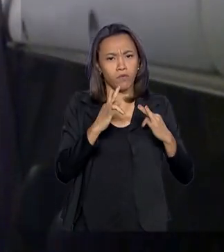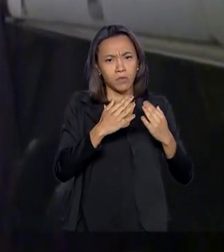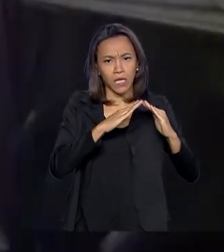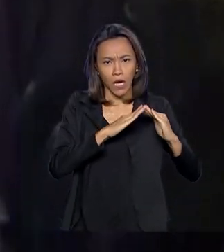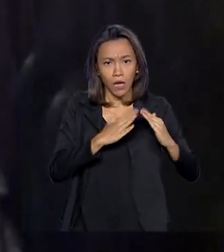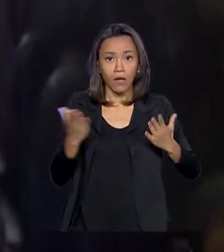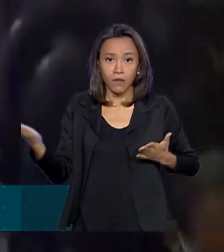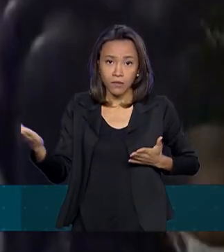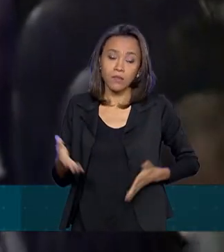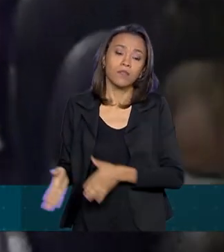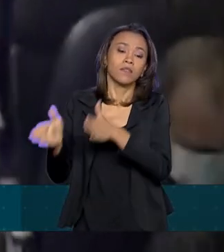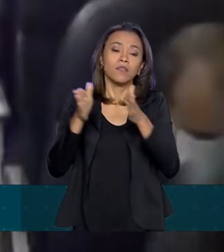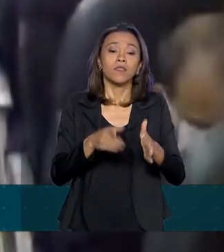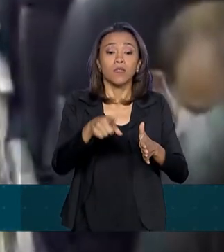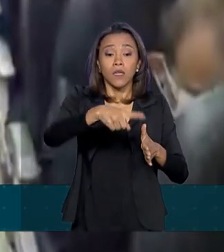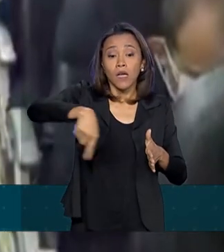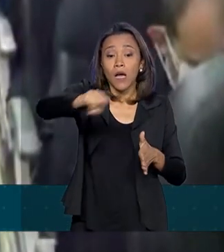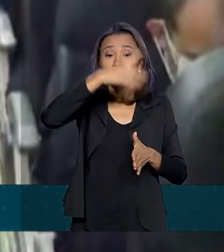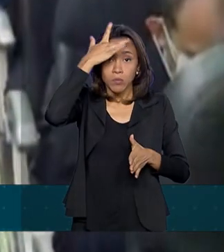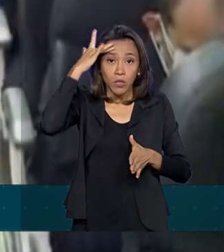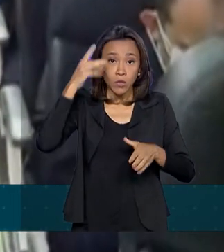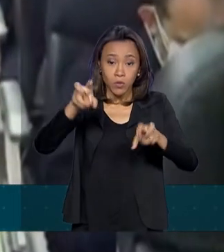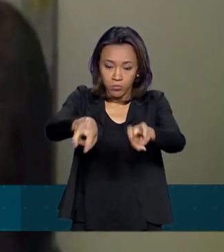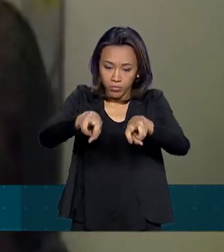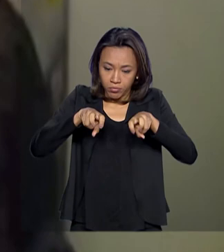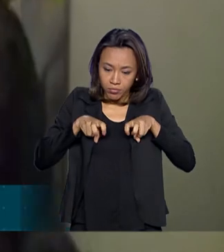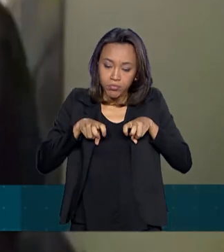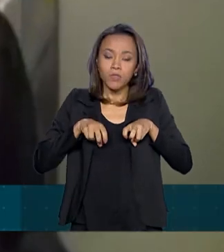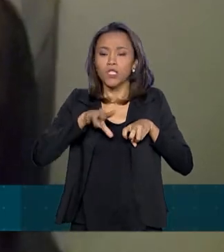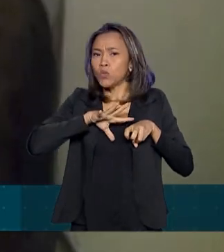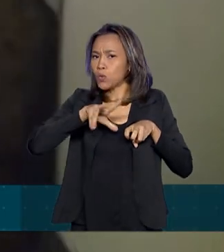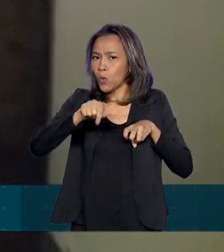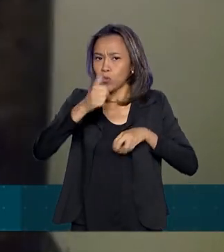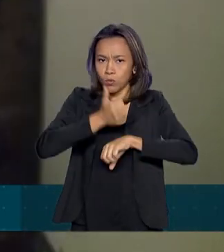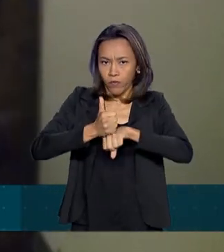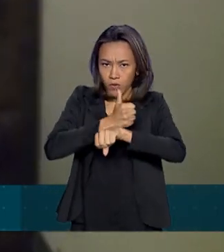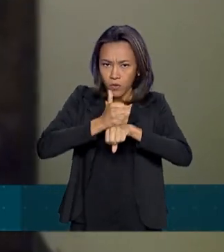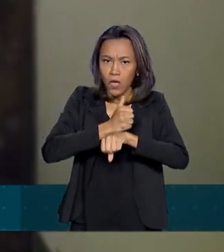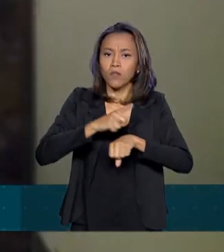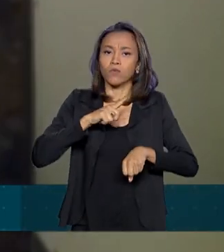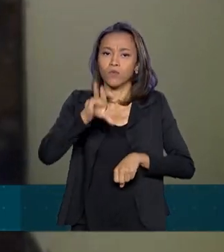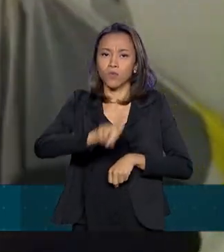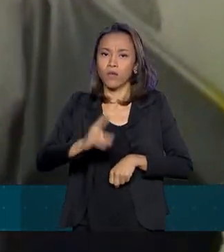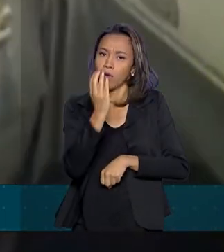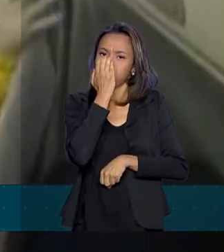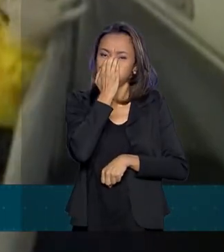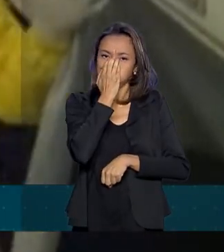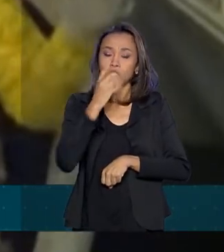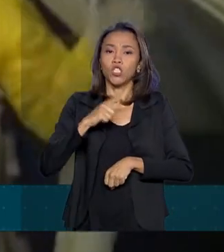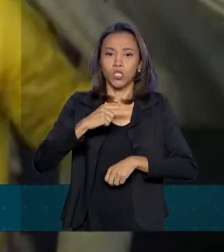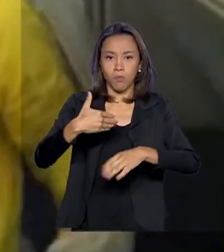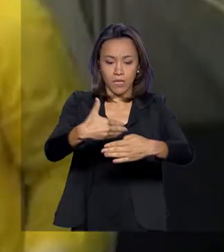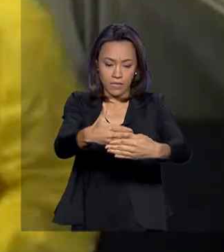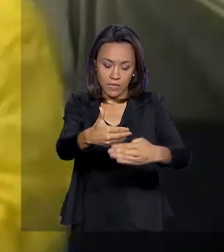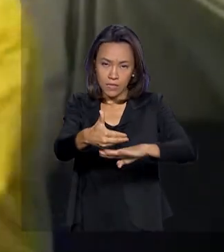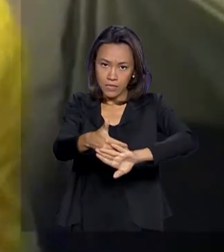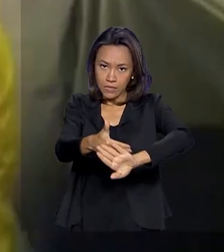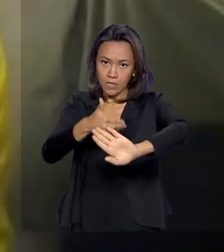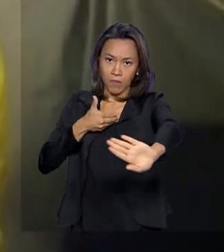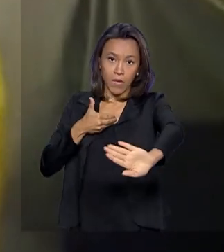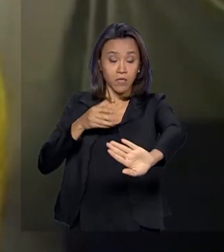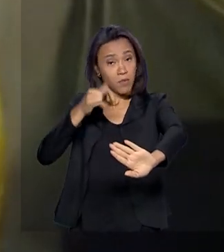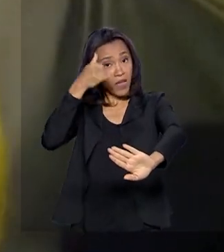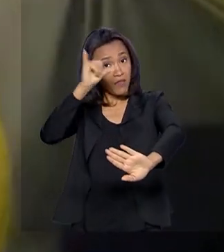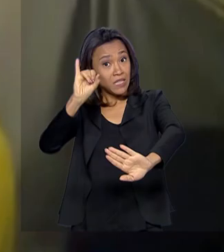passageiros e a equipe de apoio viajaram de máscara e havia uma separação entre as pessoas para evitar uma eventual